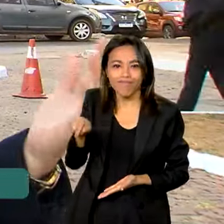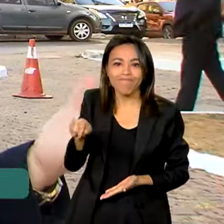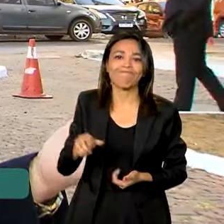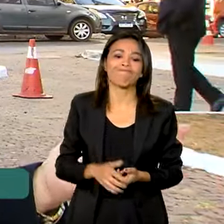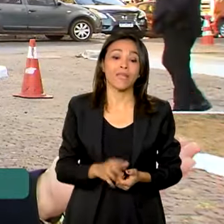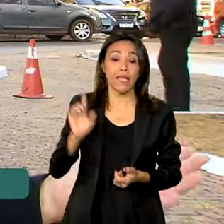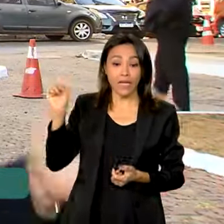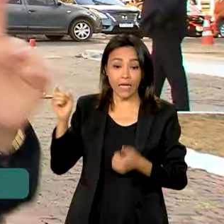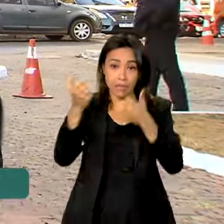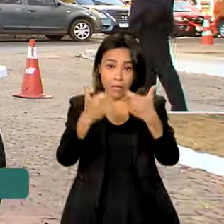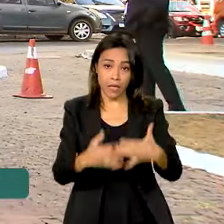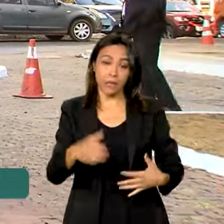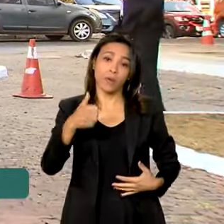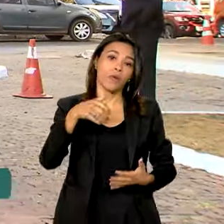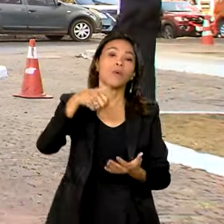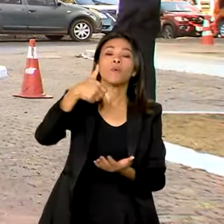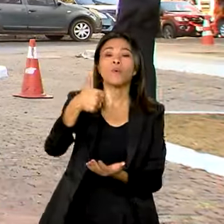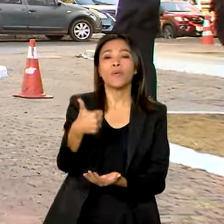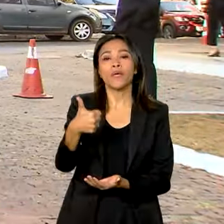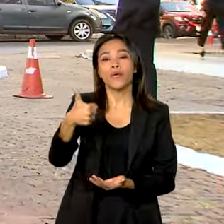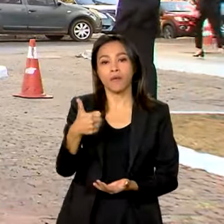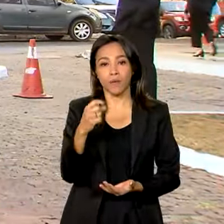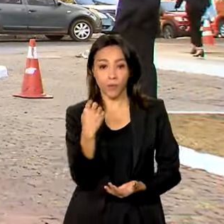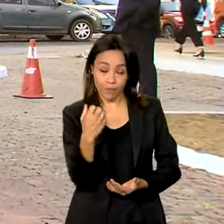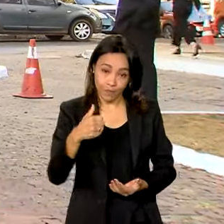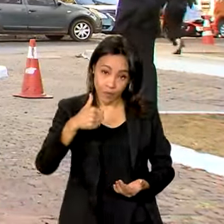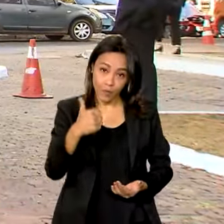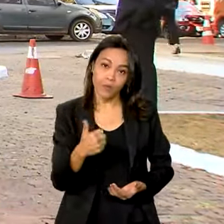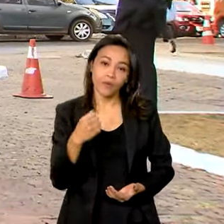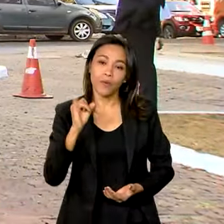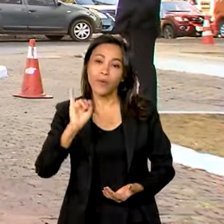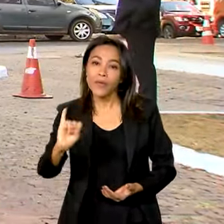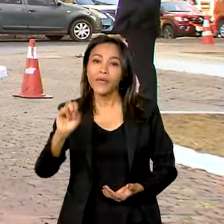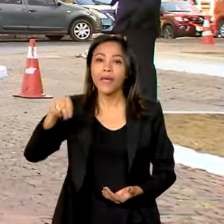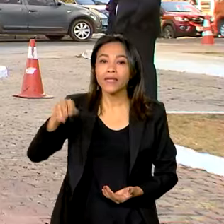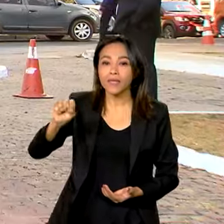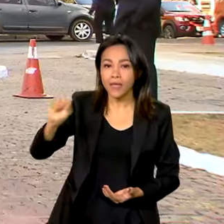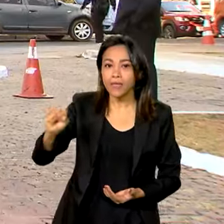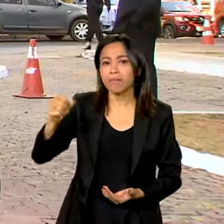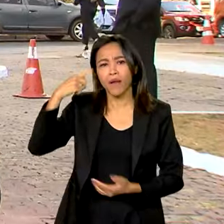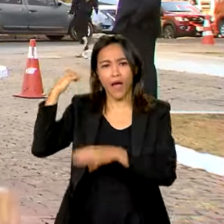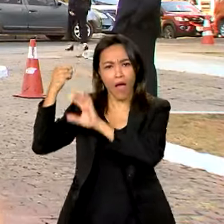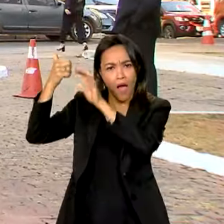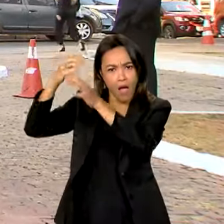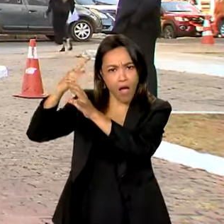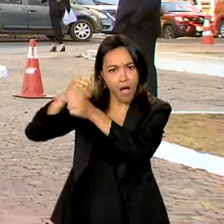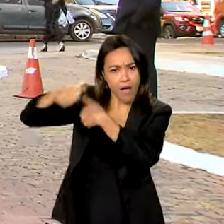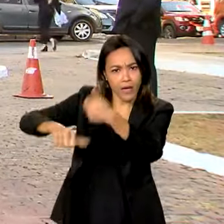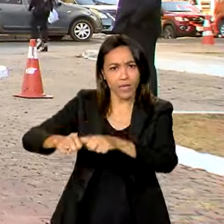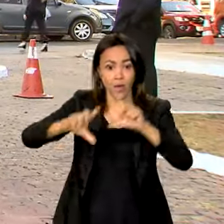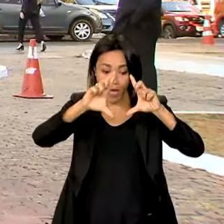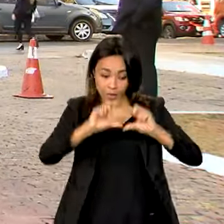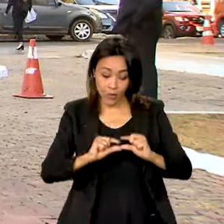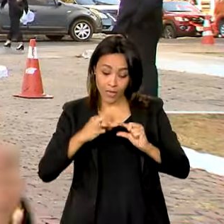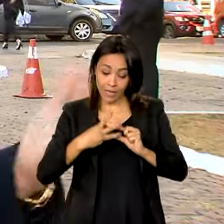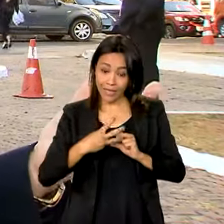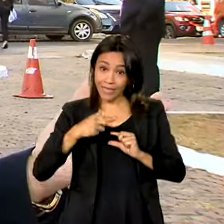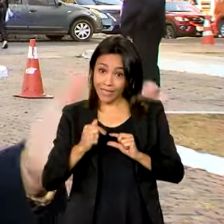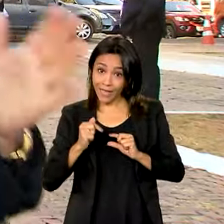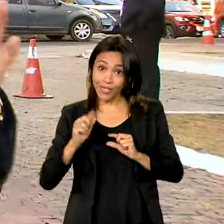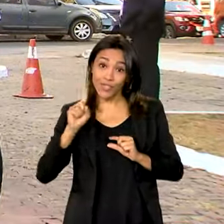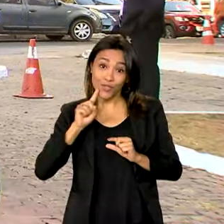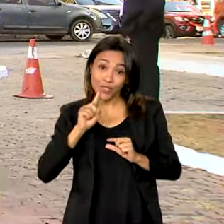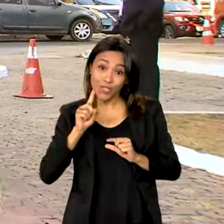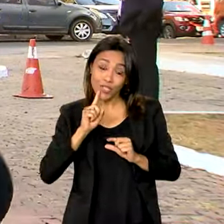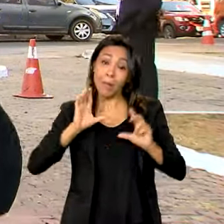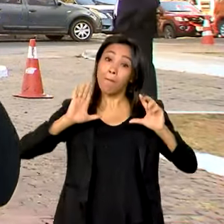INSS também destacou a agilidade para analisar os benefícios. O tempo médio de concessão caiu para 37 dias, menor